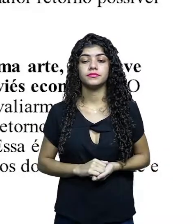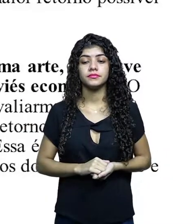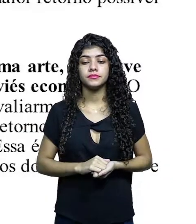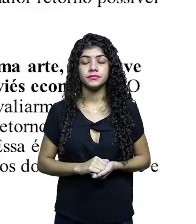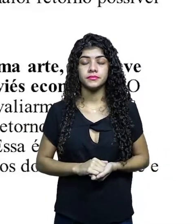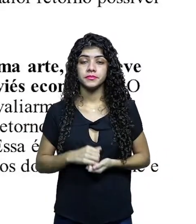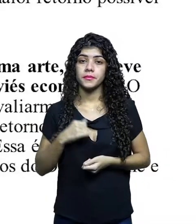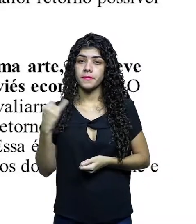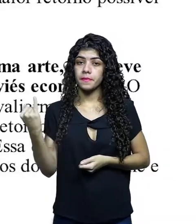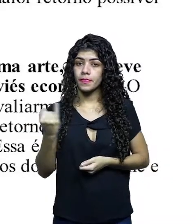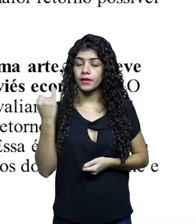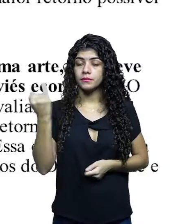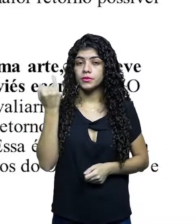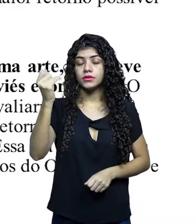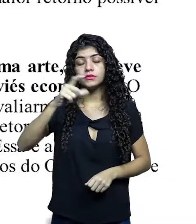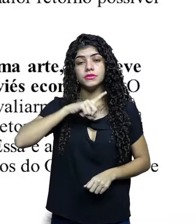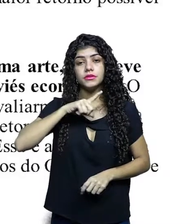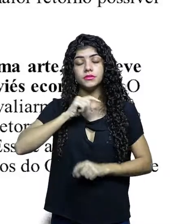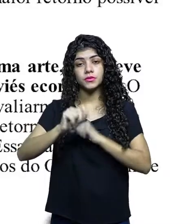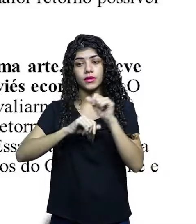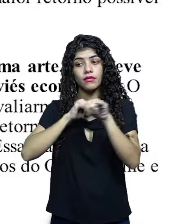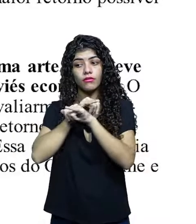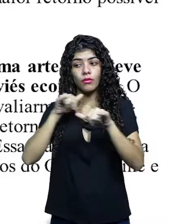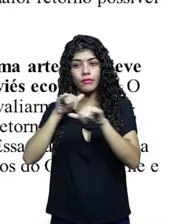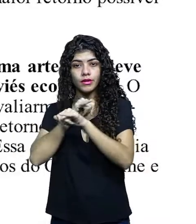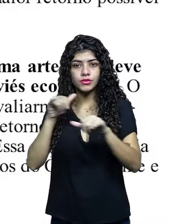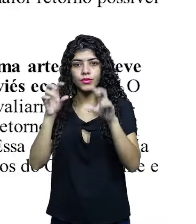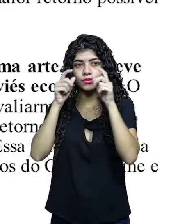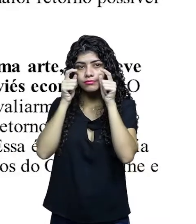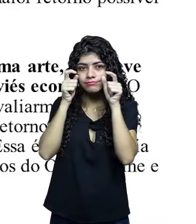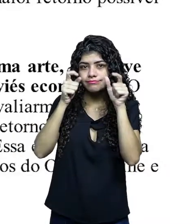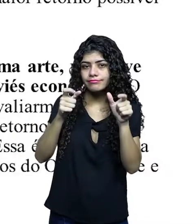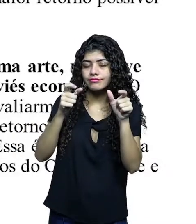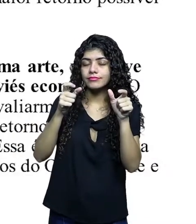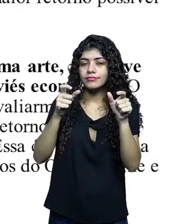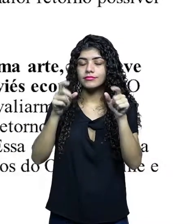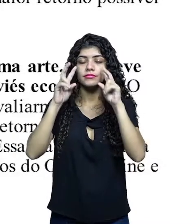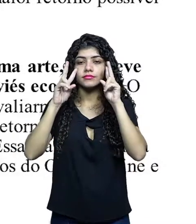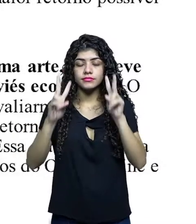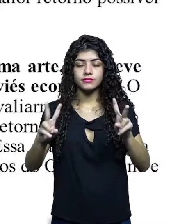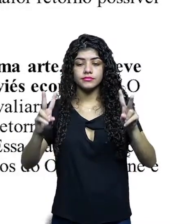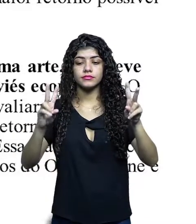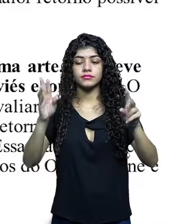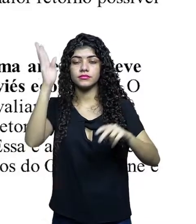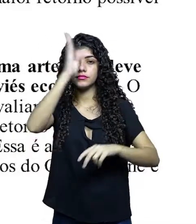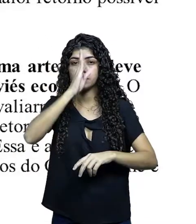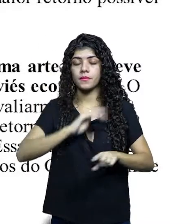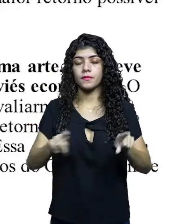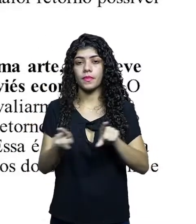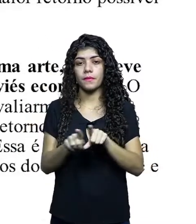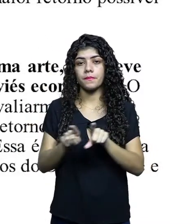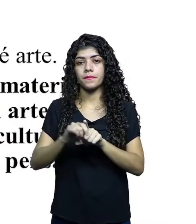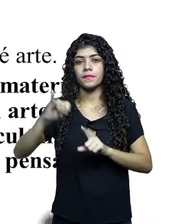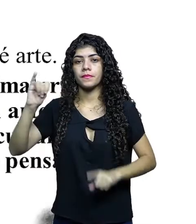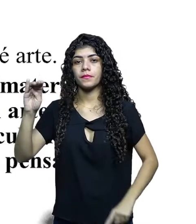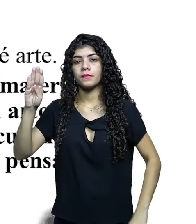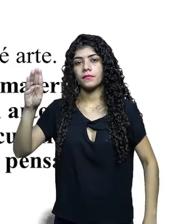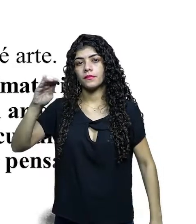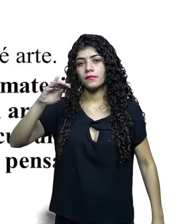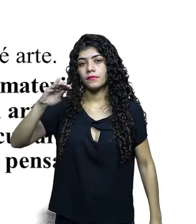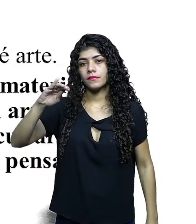obras. Essa é a importância de termos acesso aos dados do Observatório do Cinema Brasileiro, da ANSIM, e os dados do IBGE.